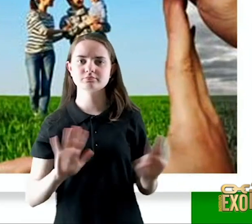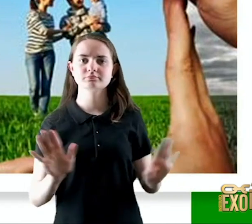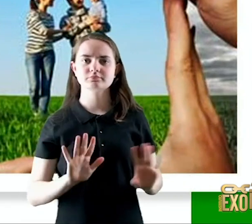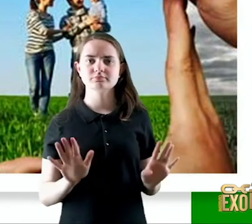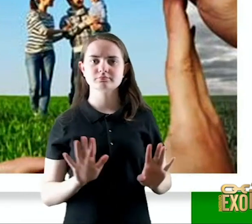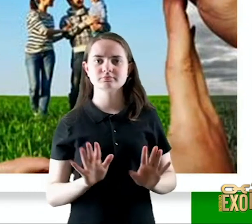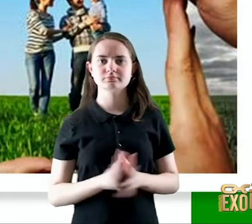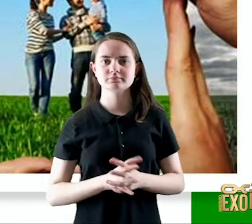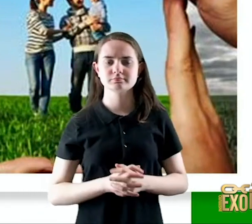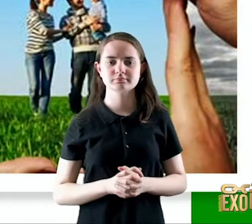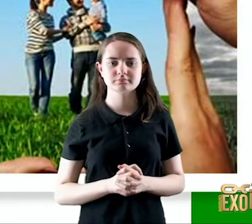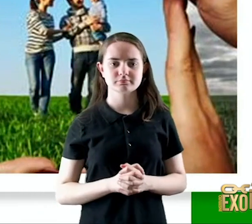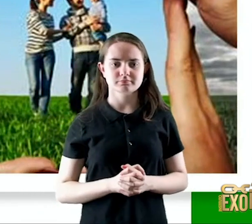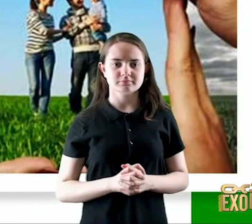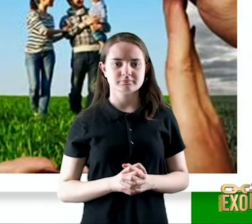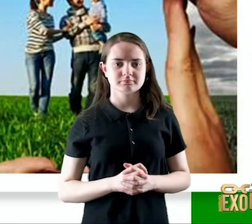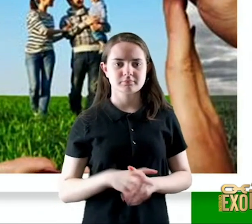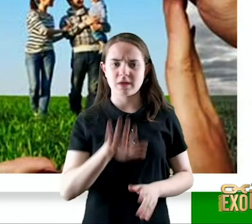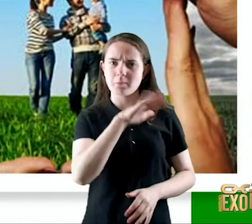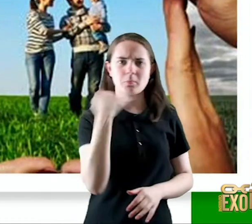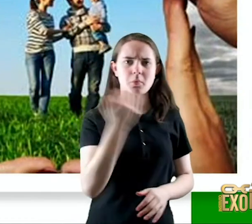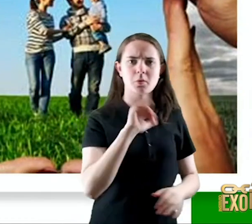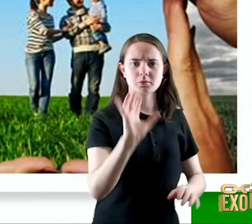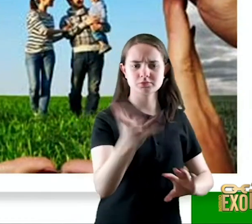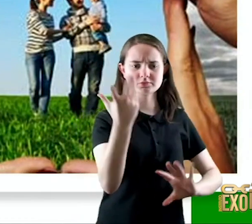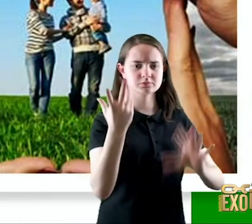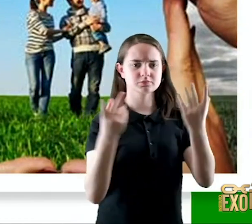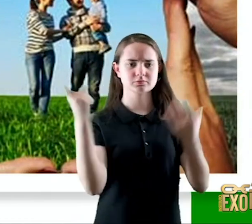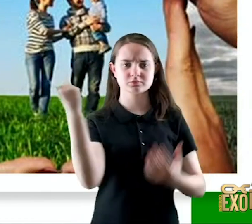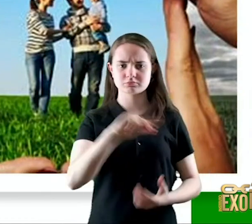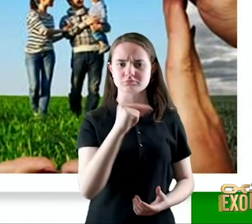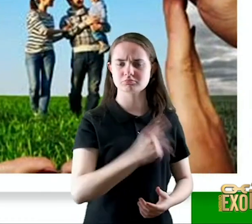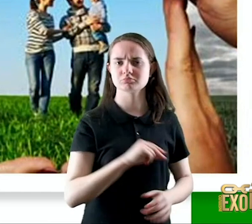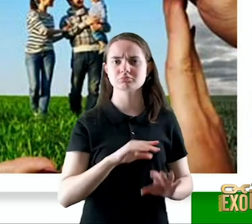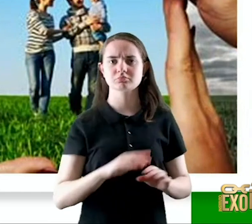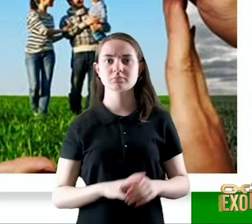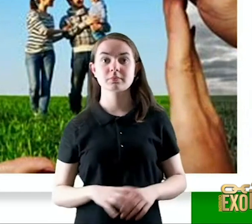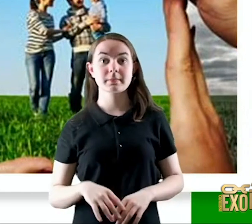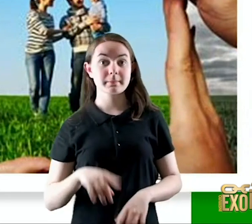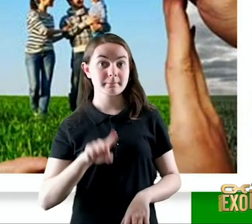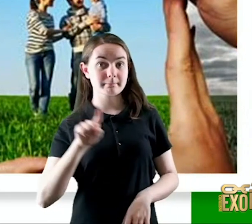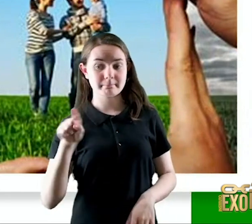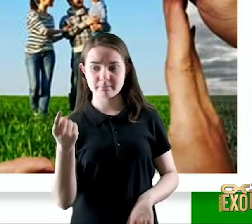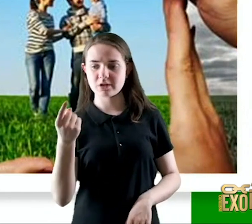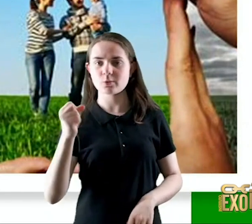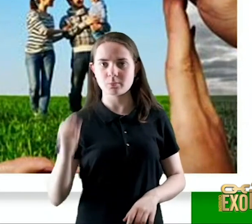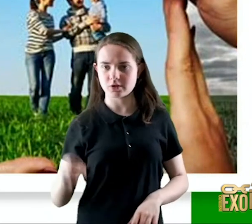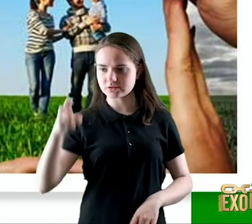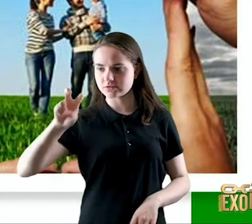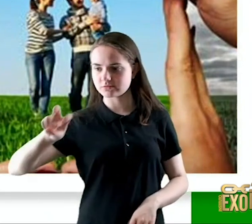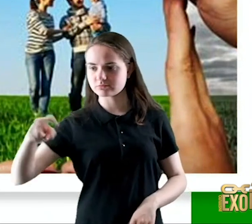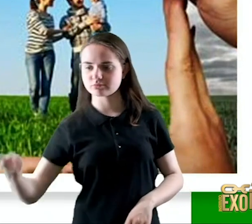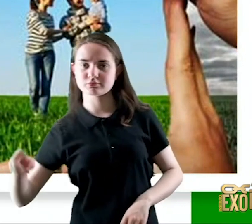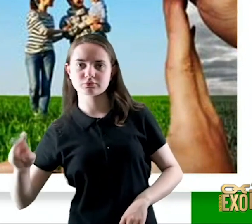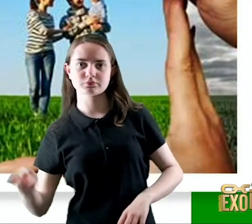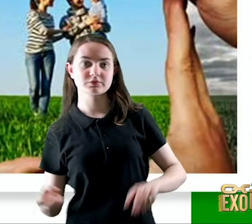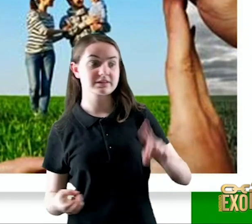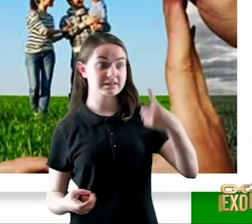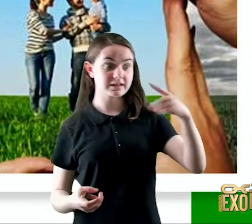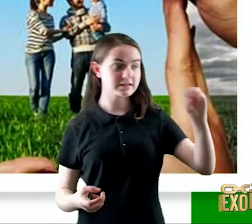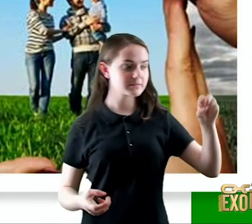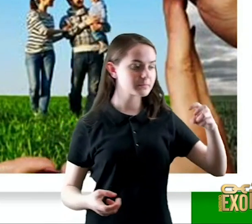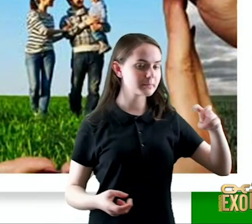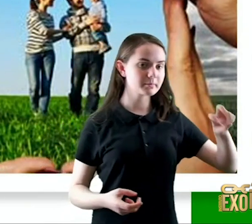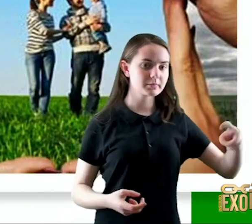nem a praga que devasta ao meio dia mil poderão cair ao seu lado dez mil a sua direita mas